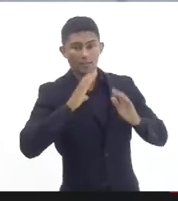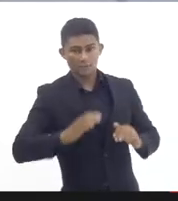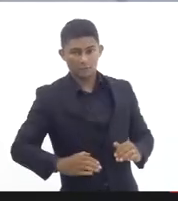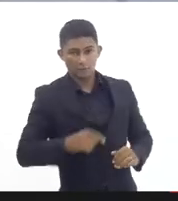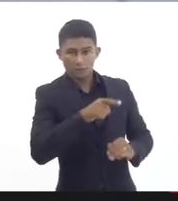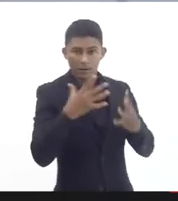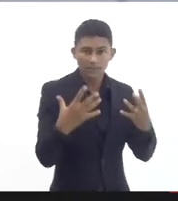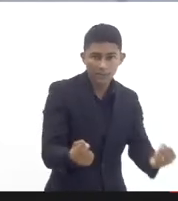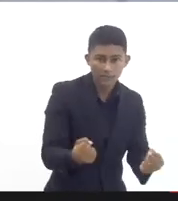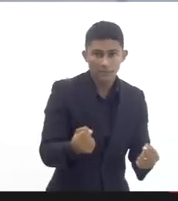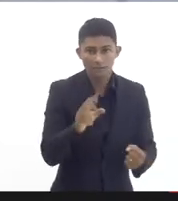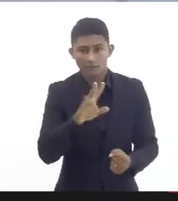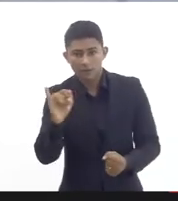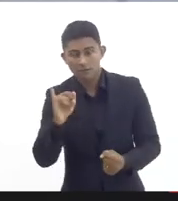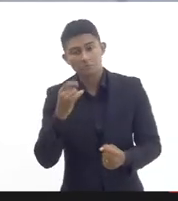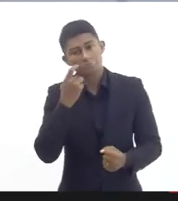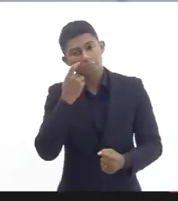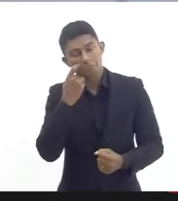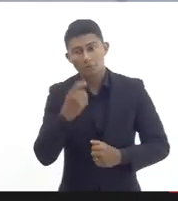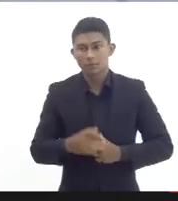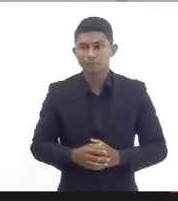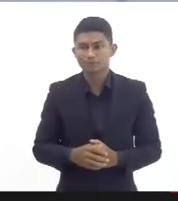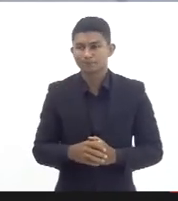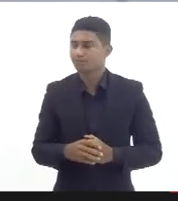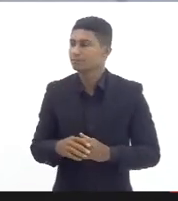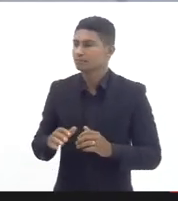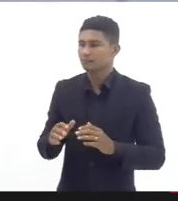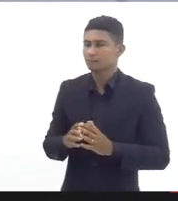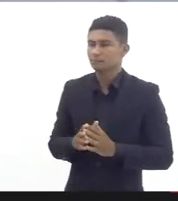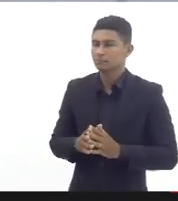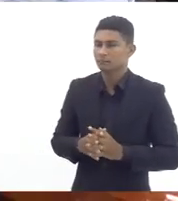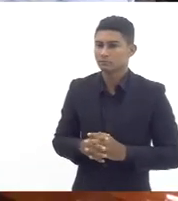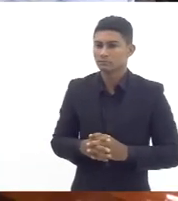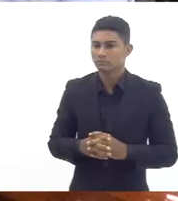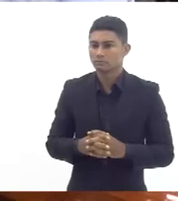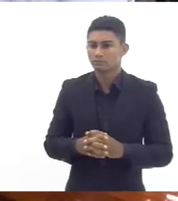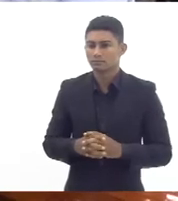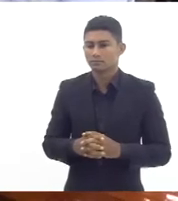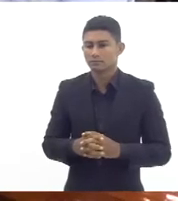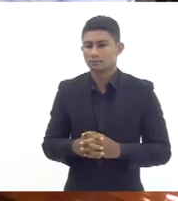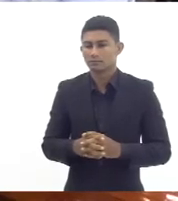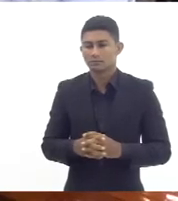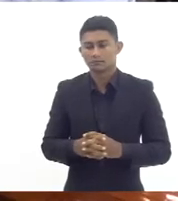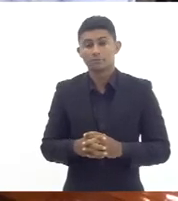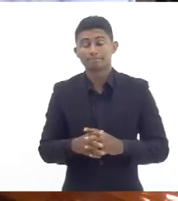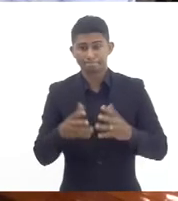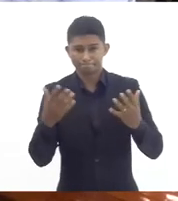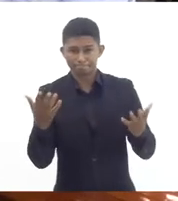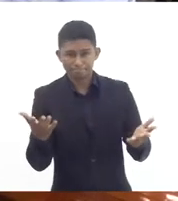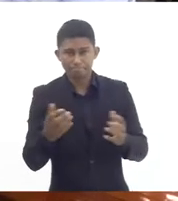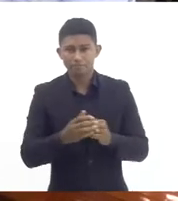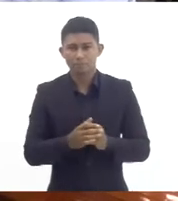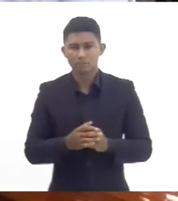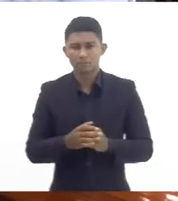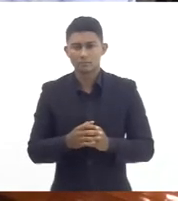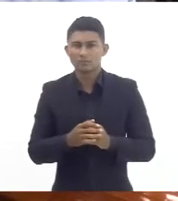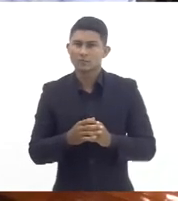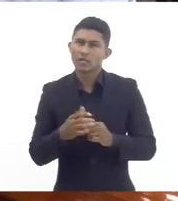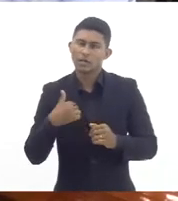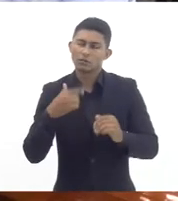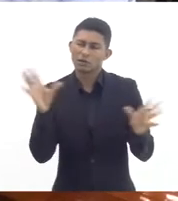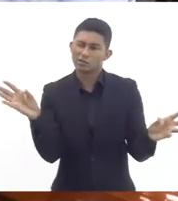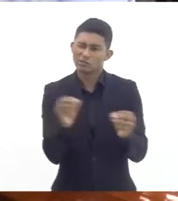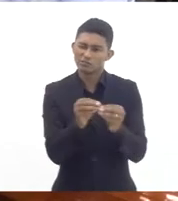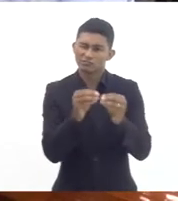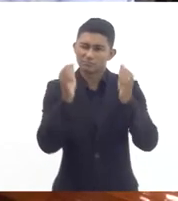com voto Superintendente Patrícia Ah sim é verdade para tentar se entretar um pouco e